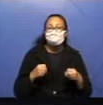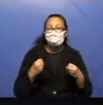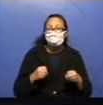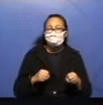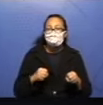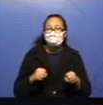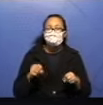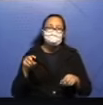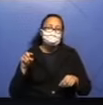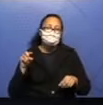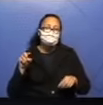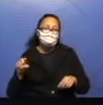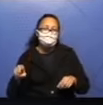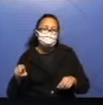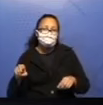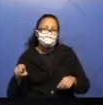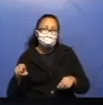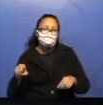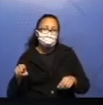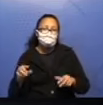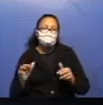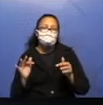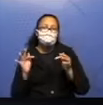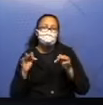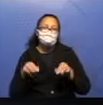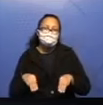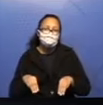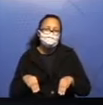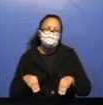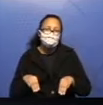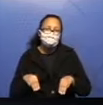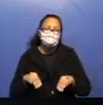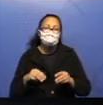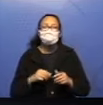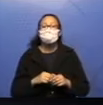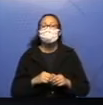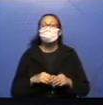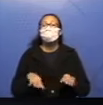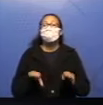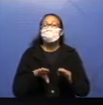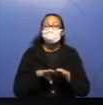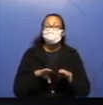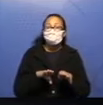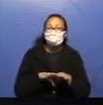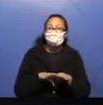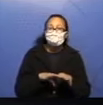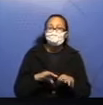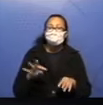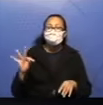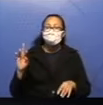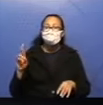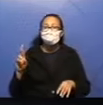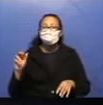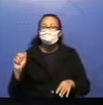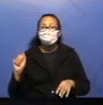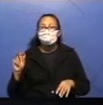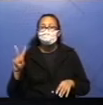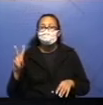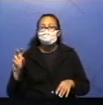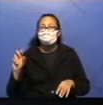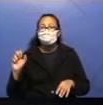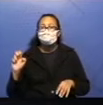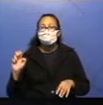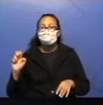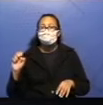Se algum personagem vai falar, eu coloco o quê? O travessão. Eu tenho o ponto de interrogação que